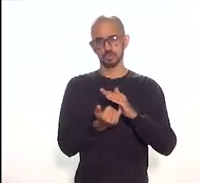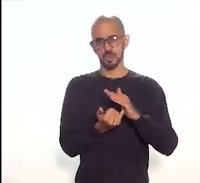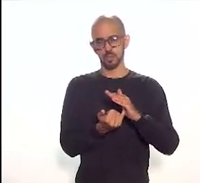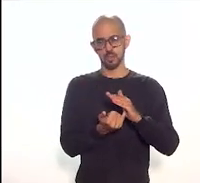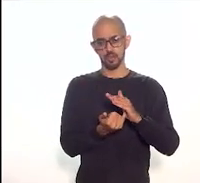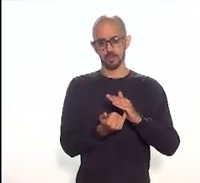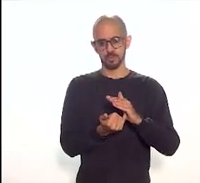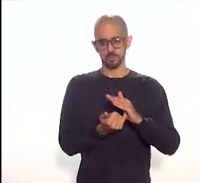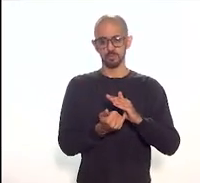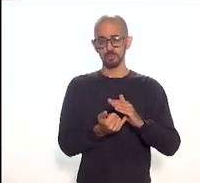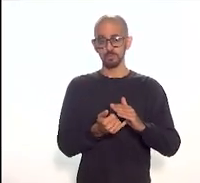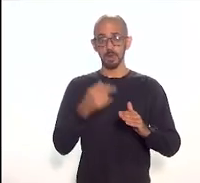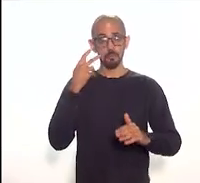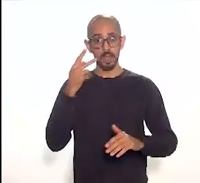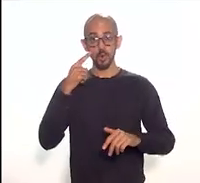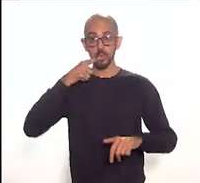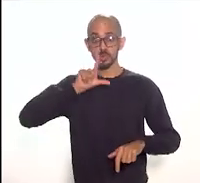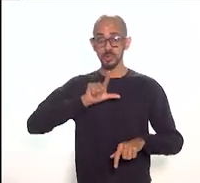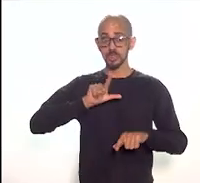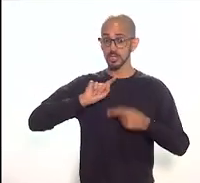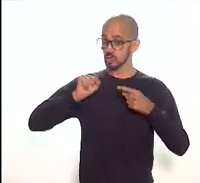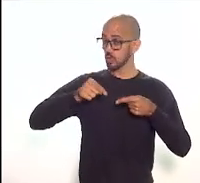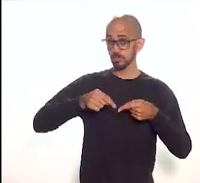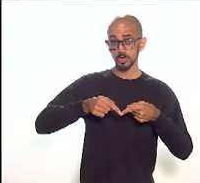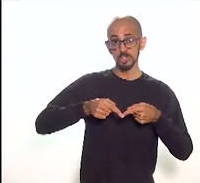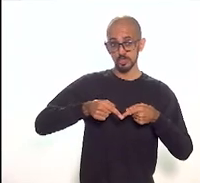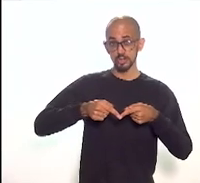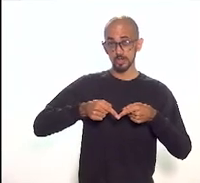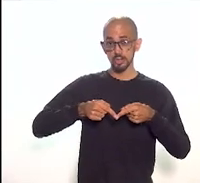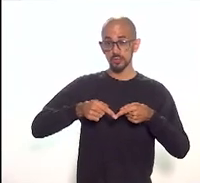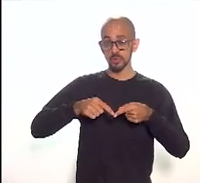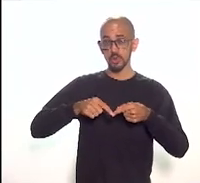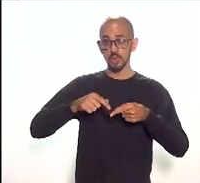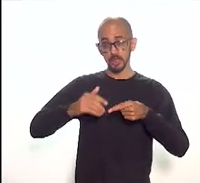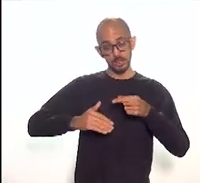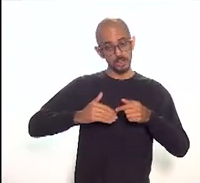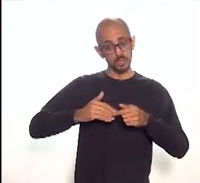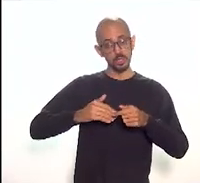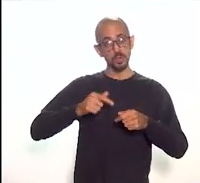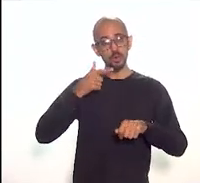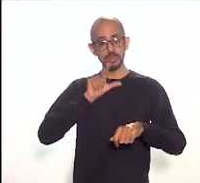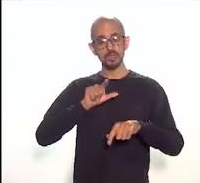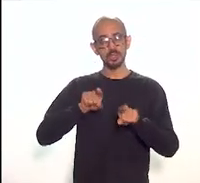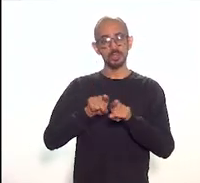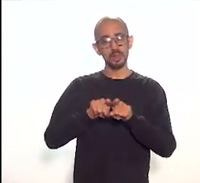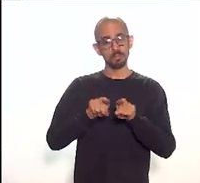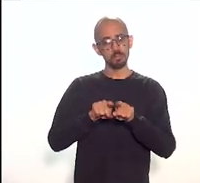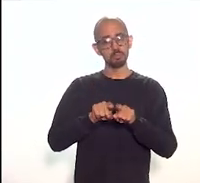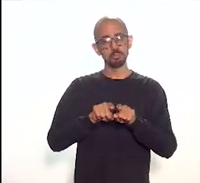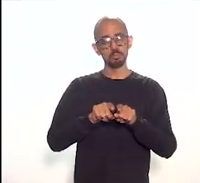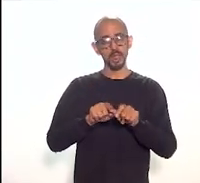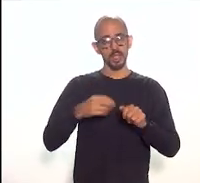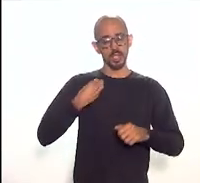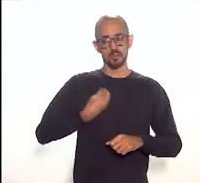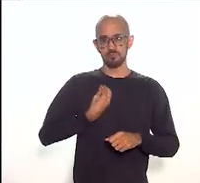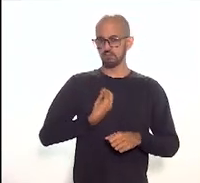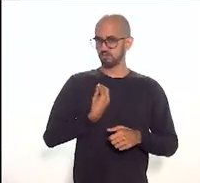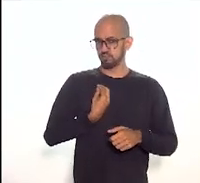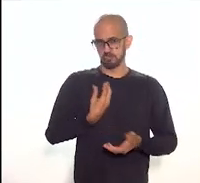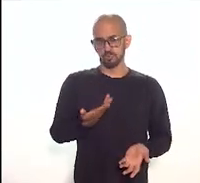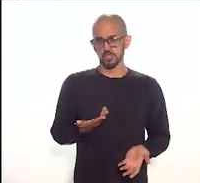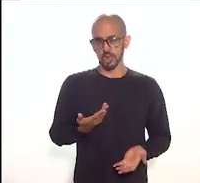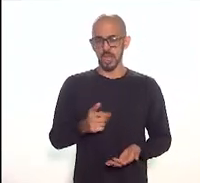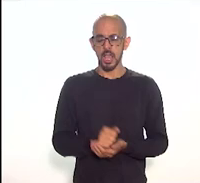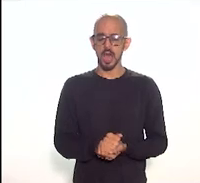esses objetivos estabelecidos possam ser devidamente cumpridos. Um